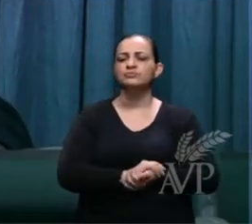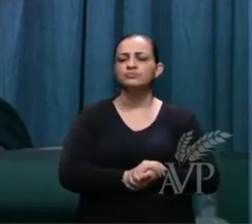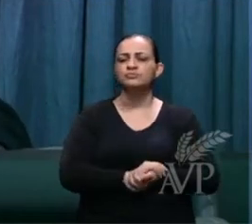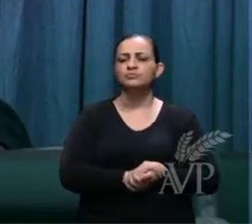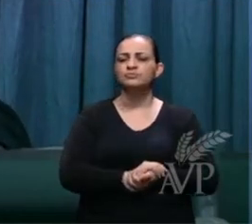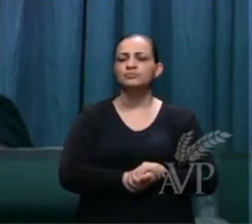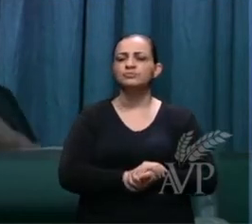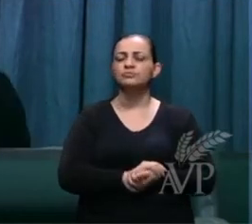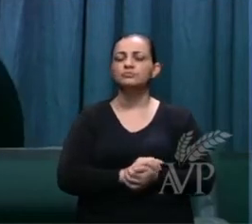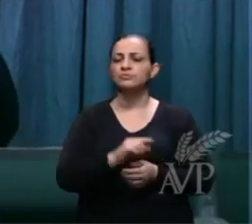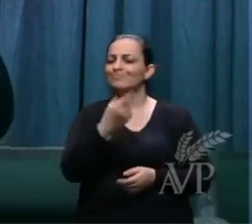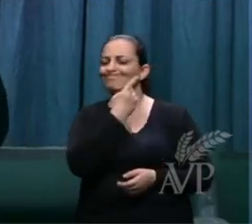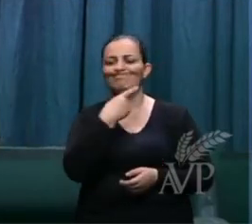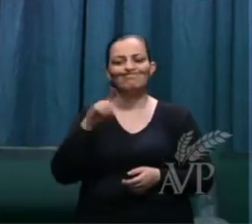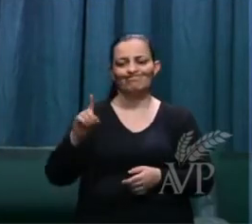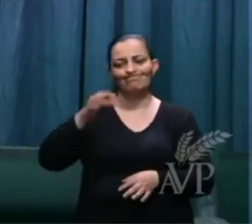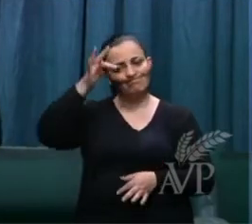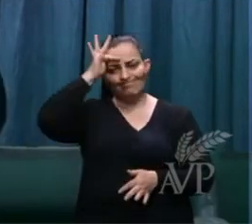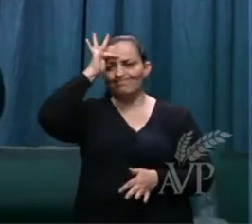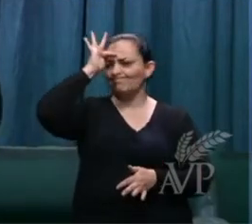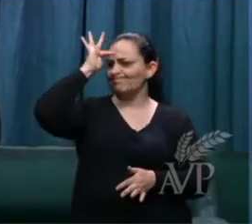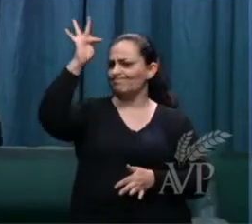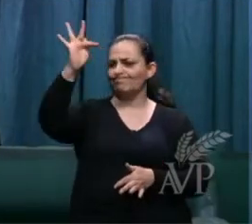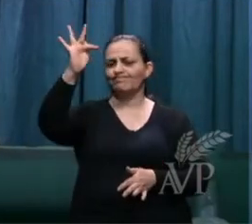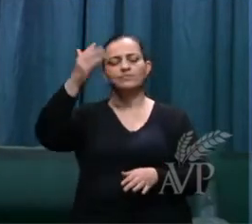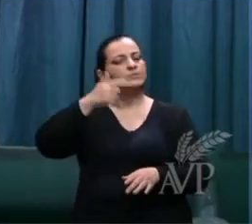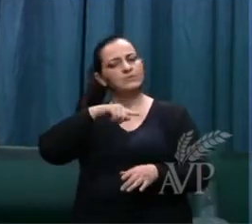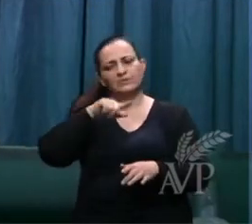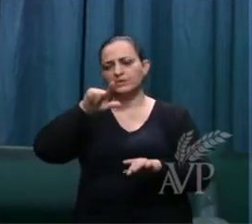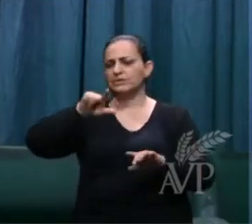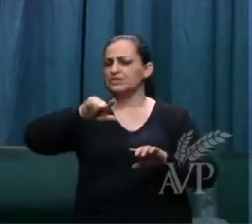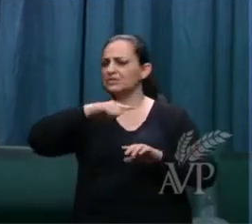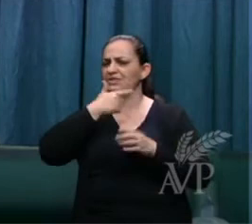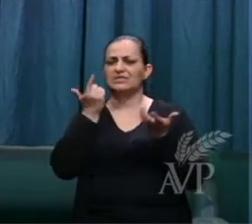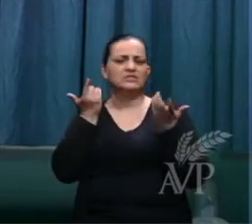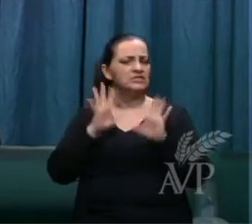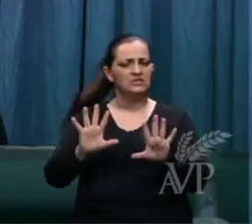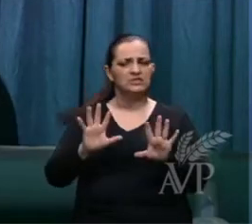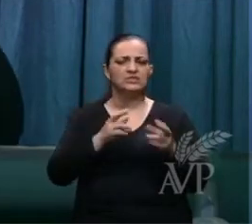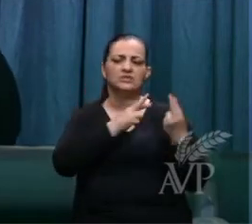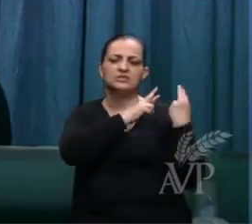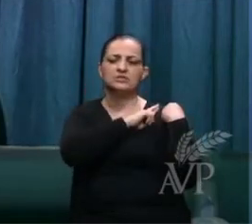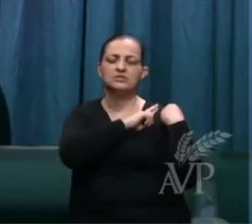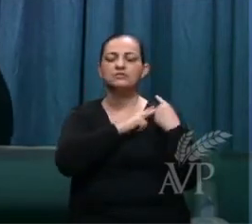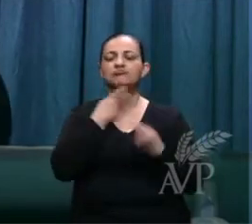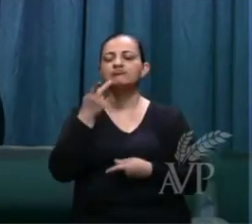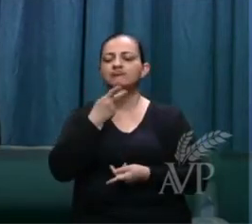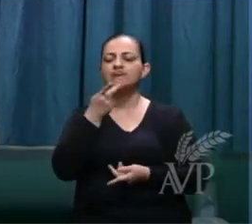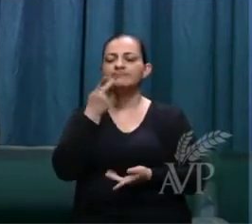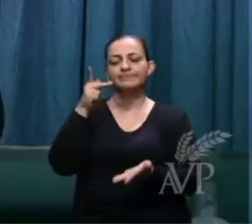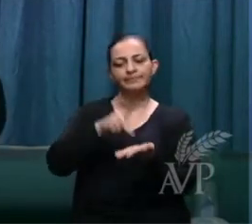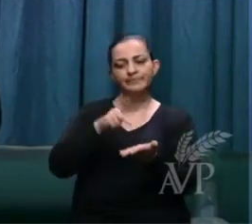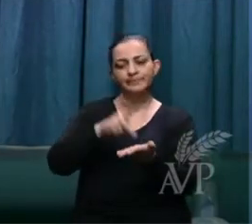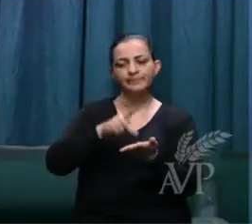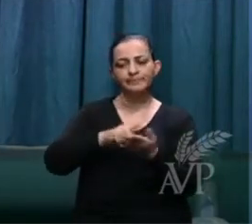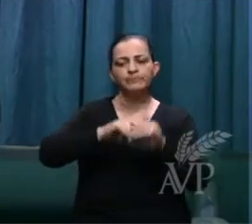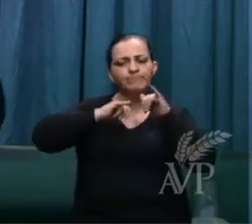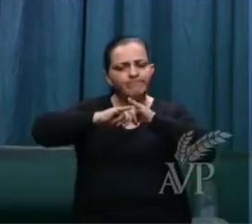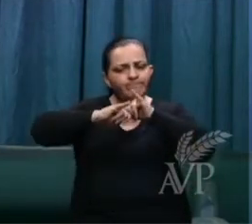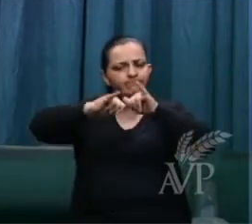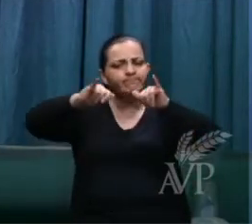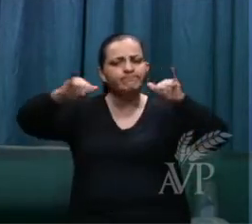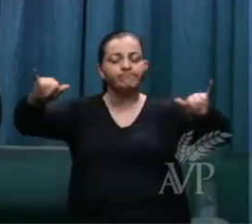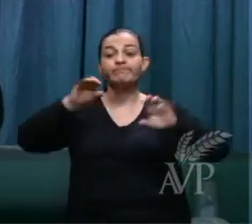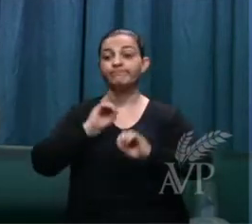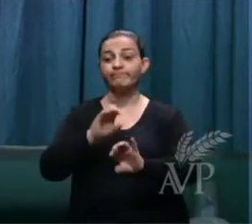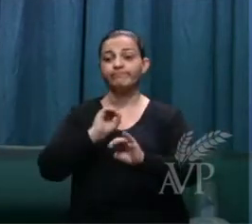que não foram fiéis não assumir o compromisso de falar a verdade ensinar e